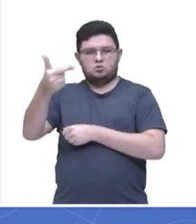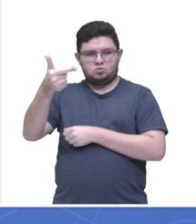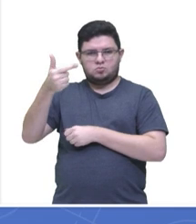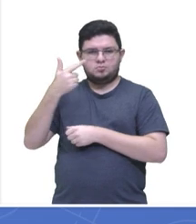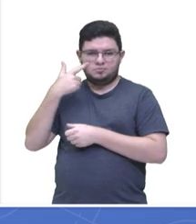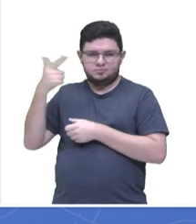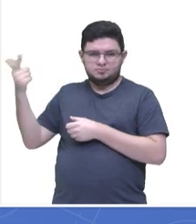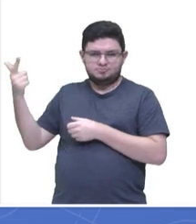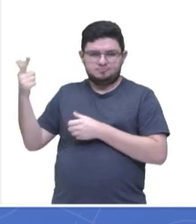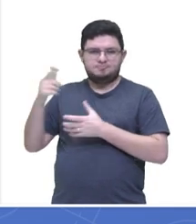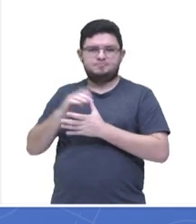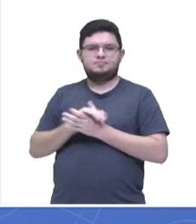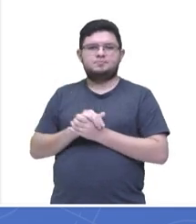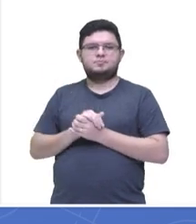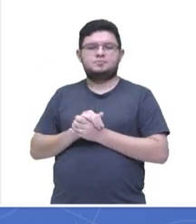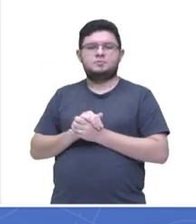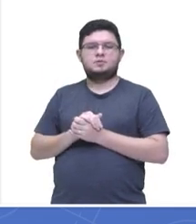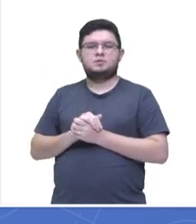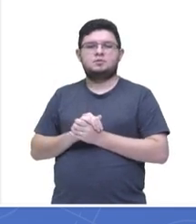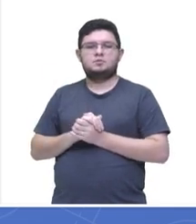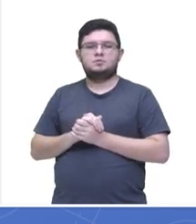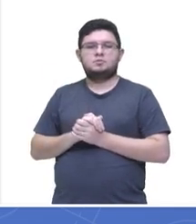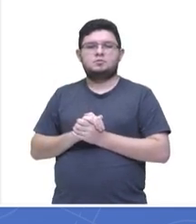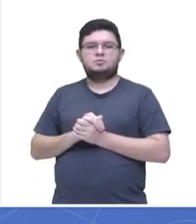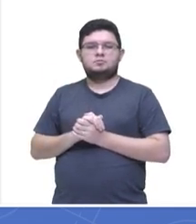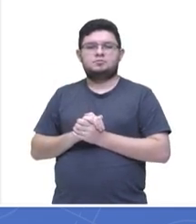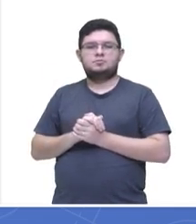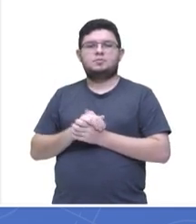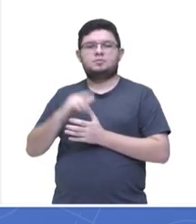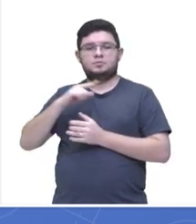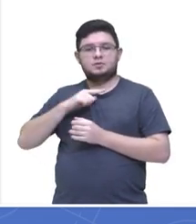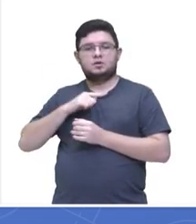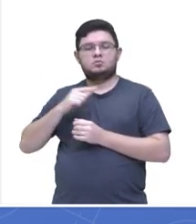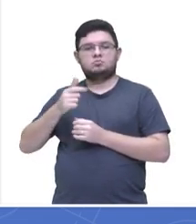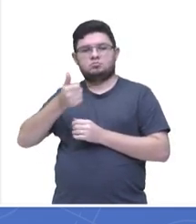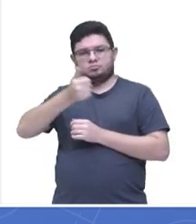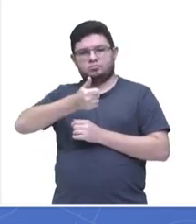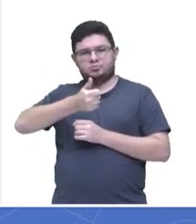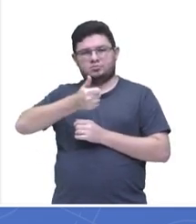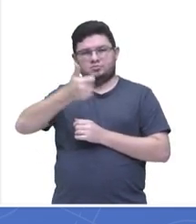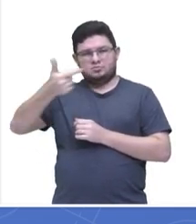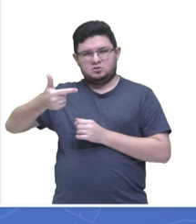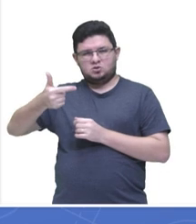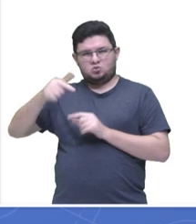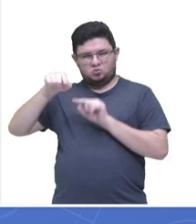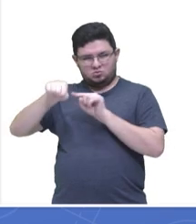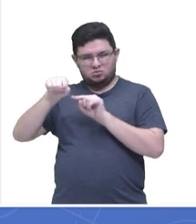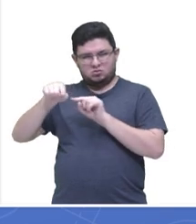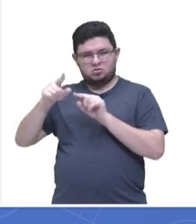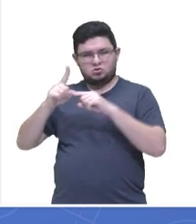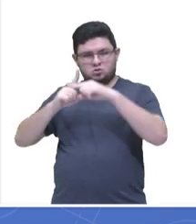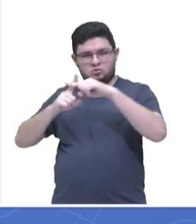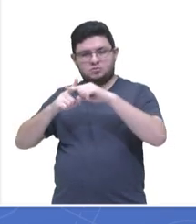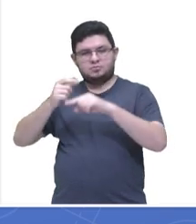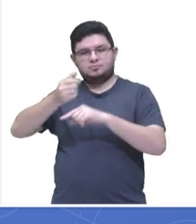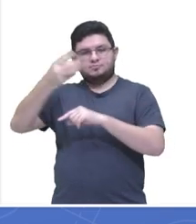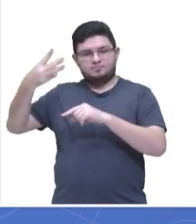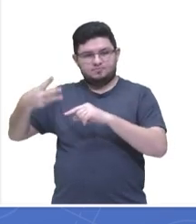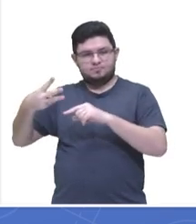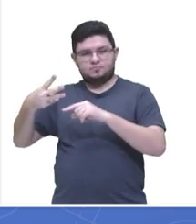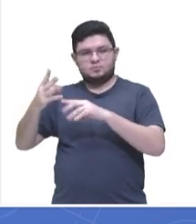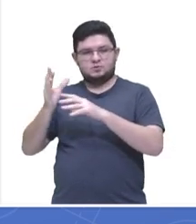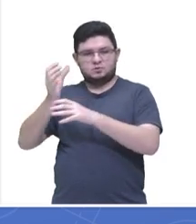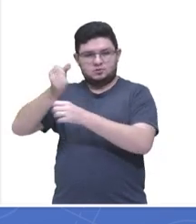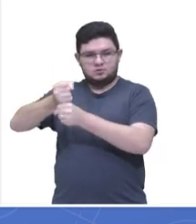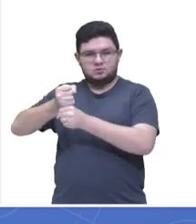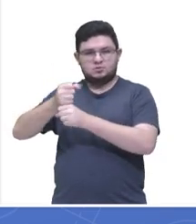automaticamente então, eu vou pegar o segundo elemento, somar com o terceiro elemento e dividir